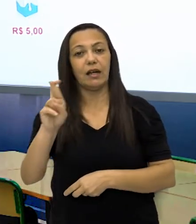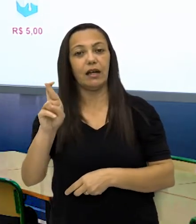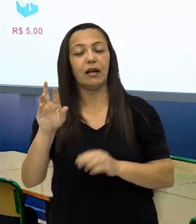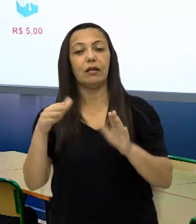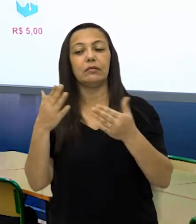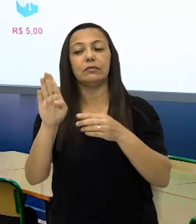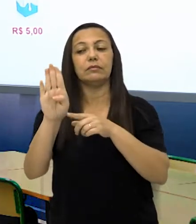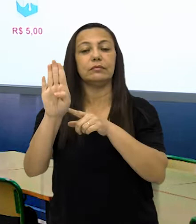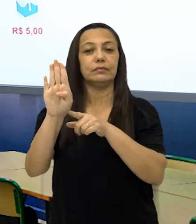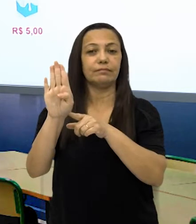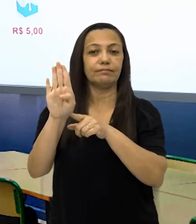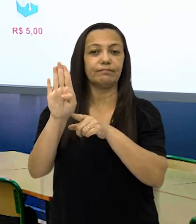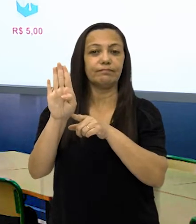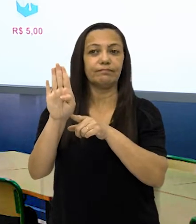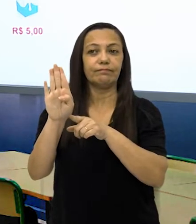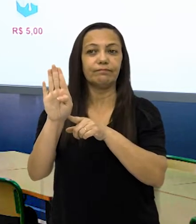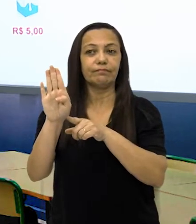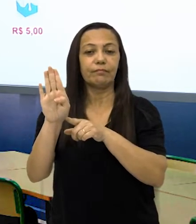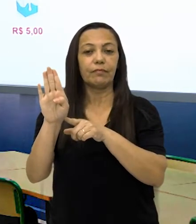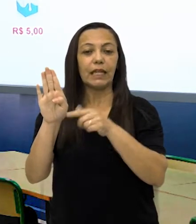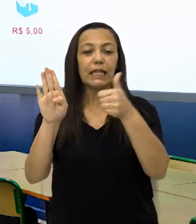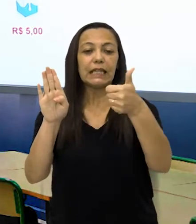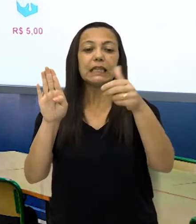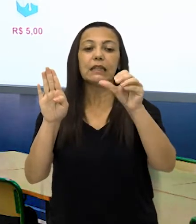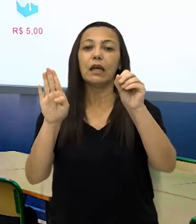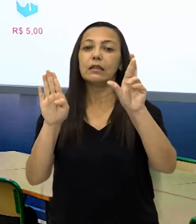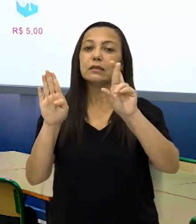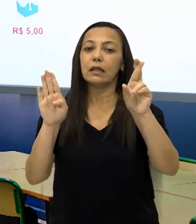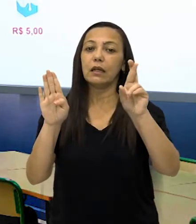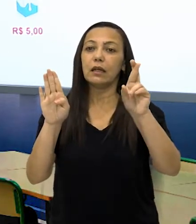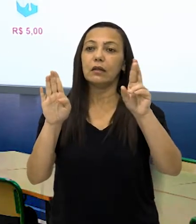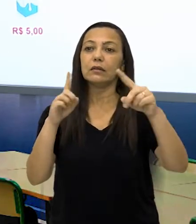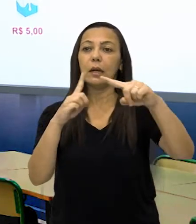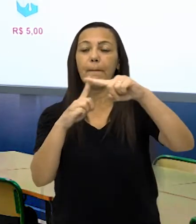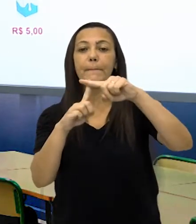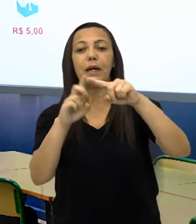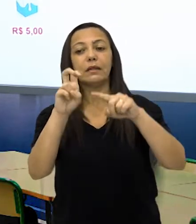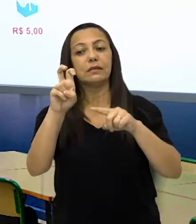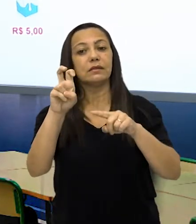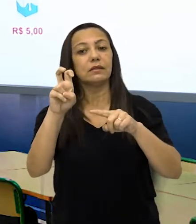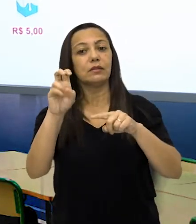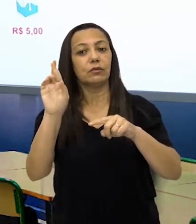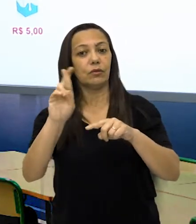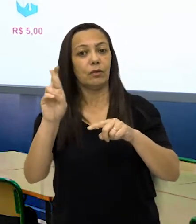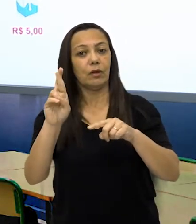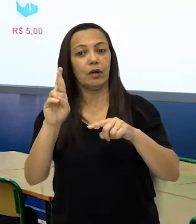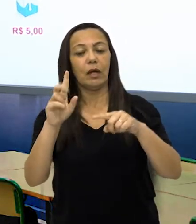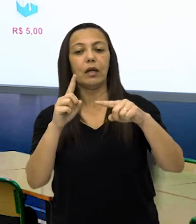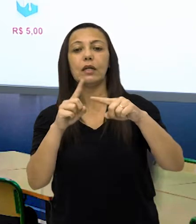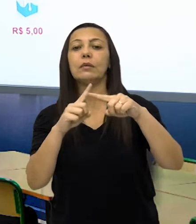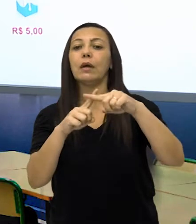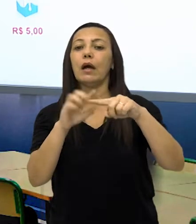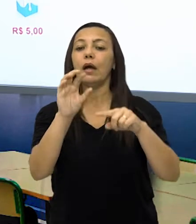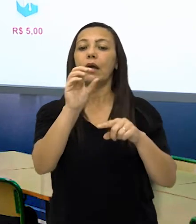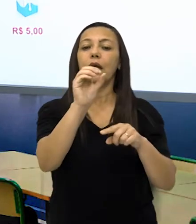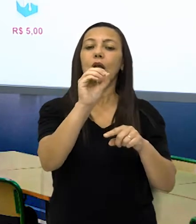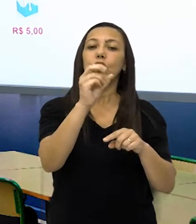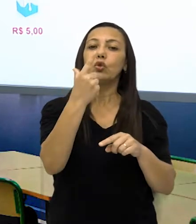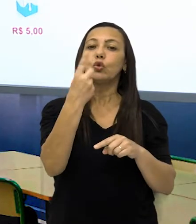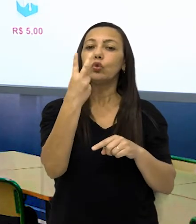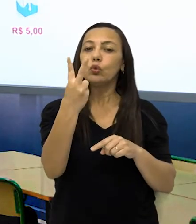alternativa B. Uma cédula de R$,00, outra cédula de R 5,00 e duas moedas de